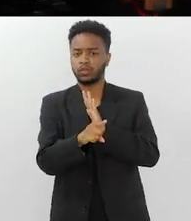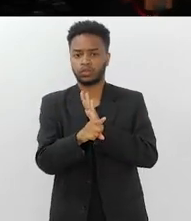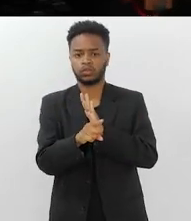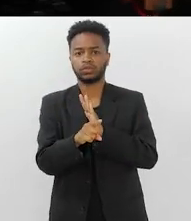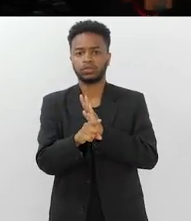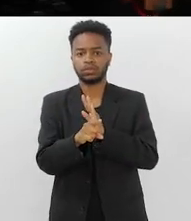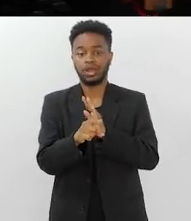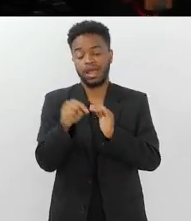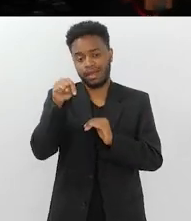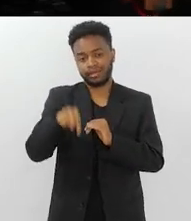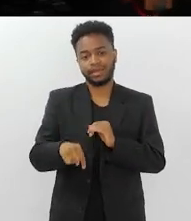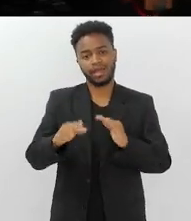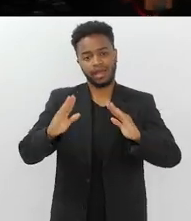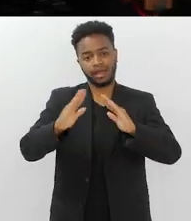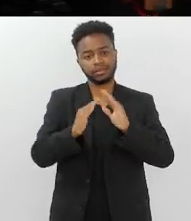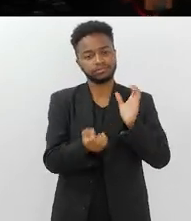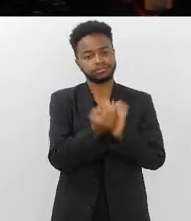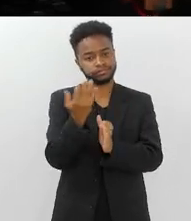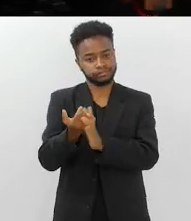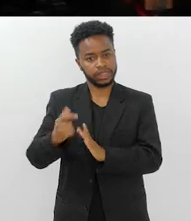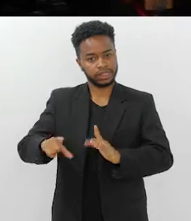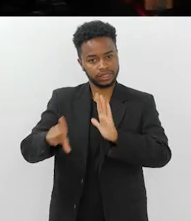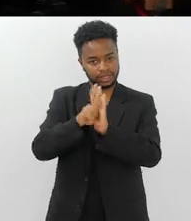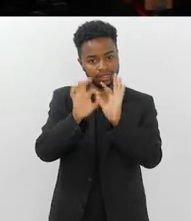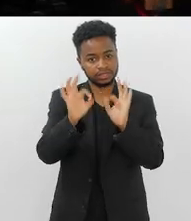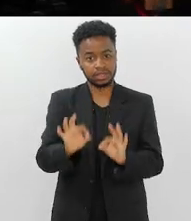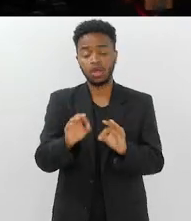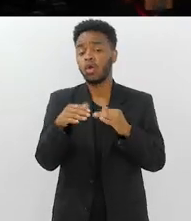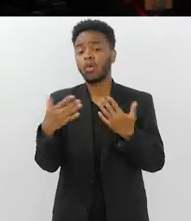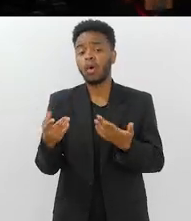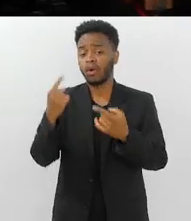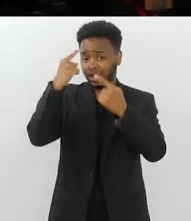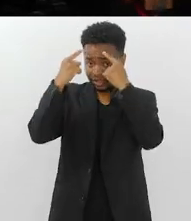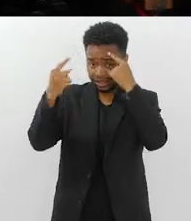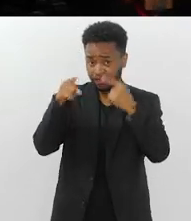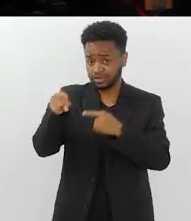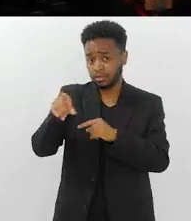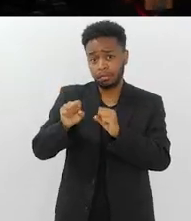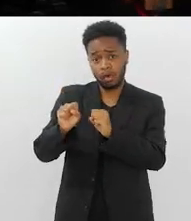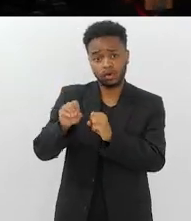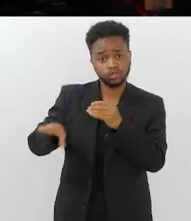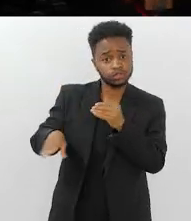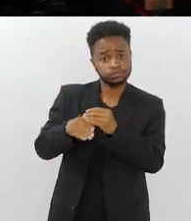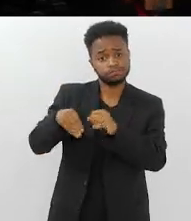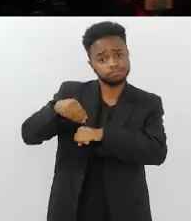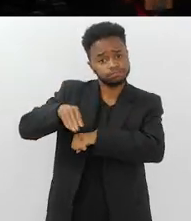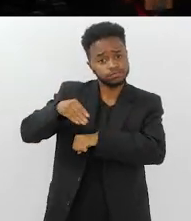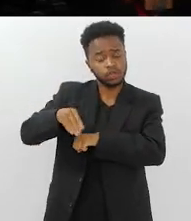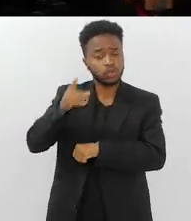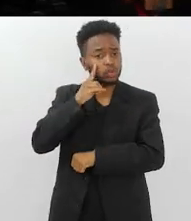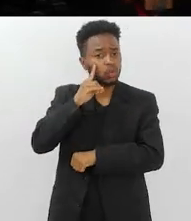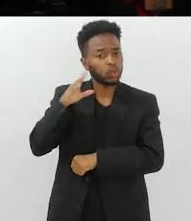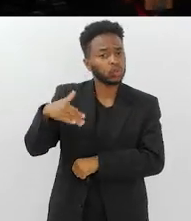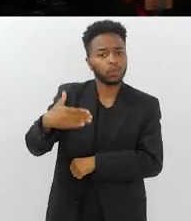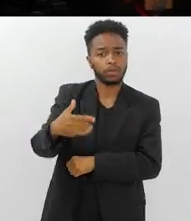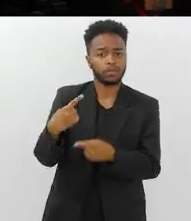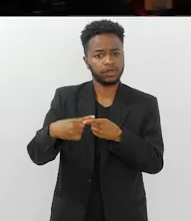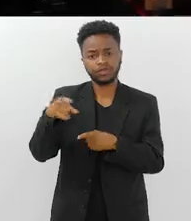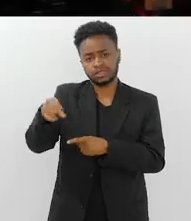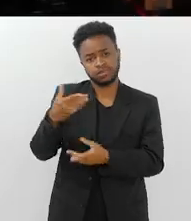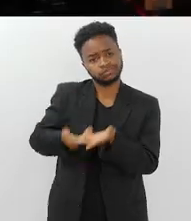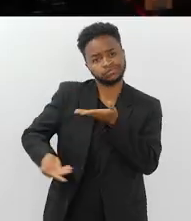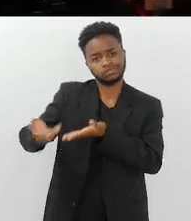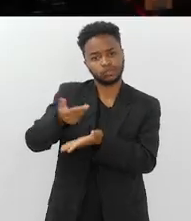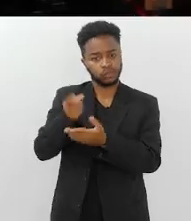Aqui nós estamos numa casa legislativa. Quais são as ideias que o senhor pode trazer ali do dia a dia, que o senhor está ali